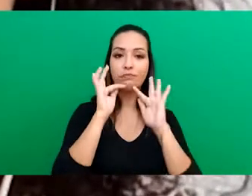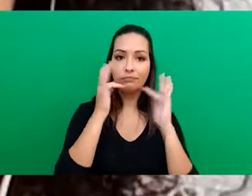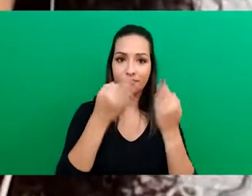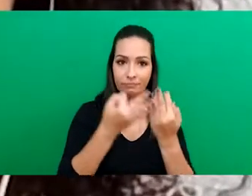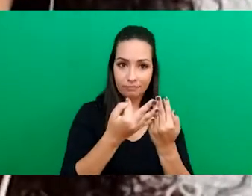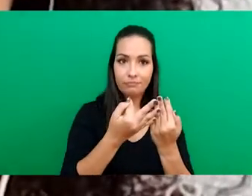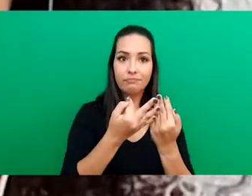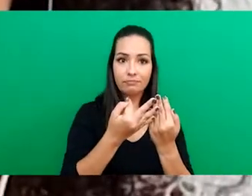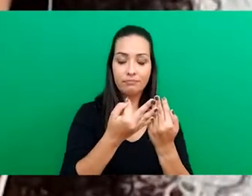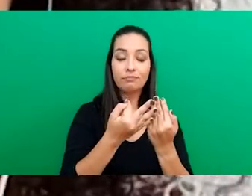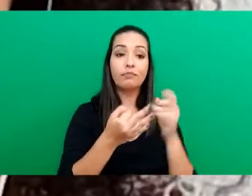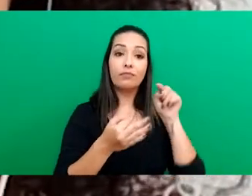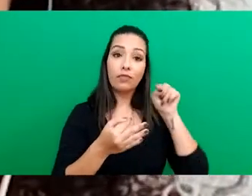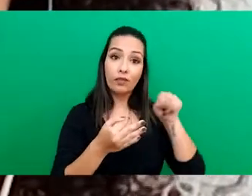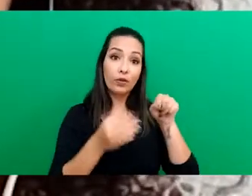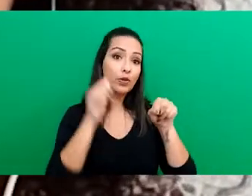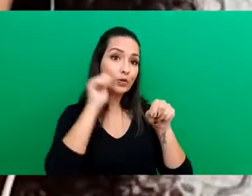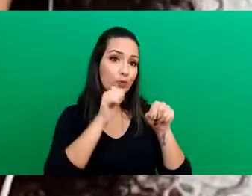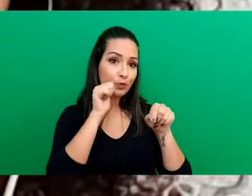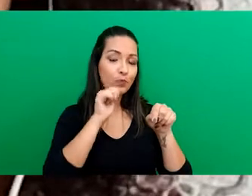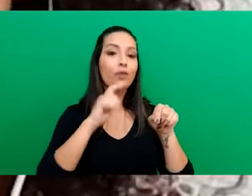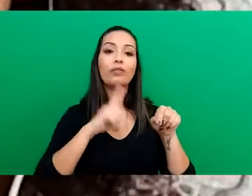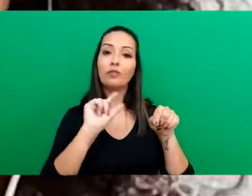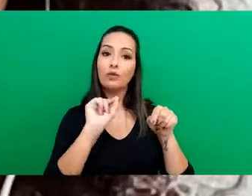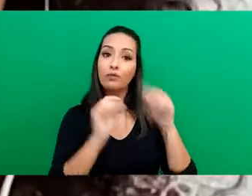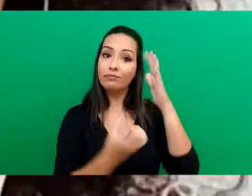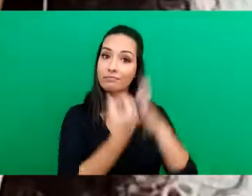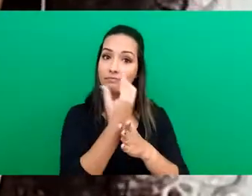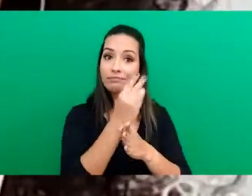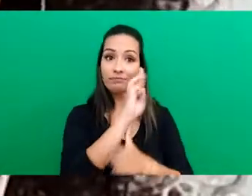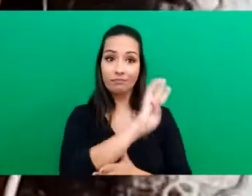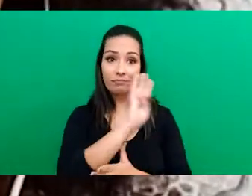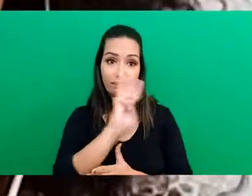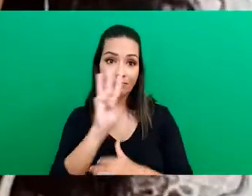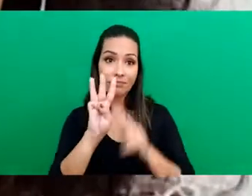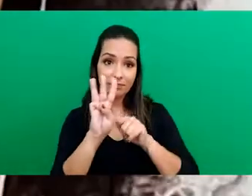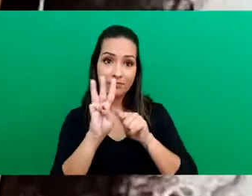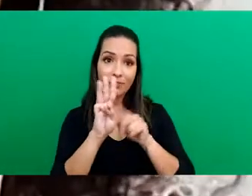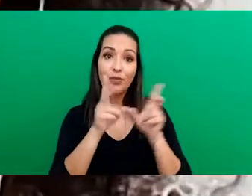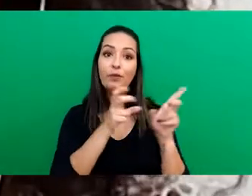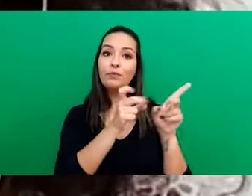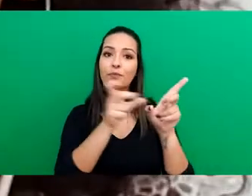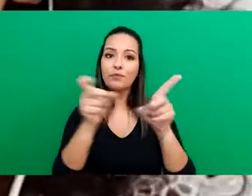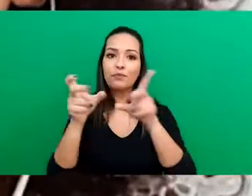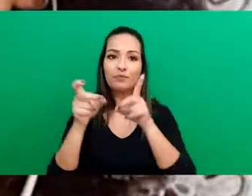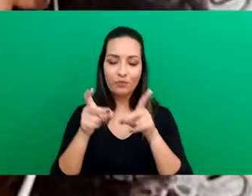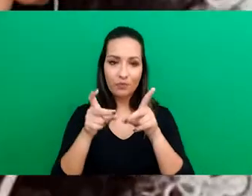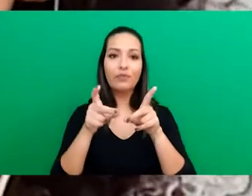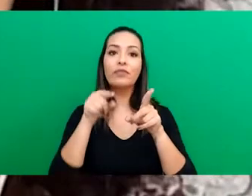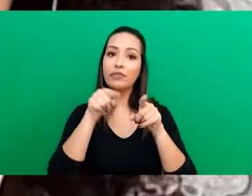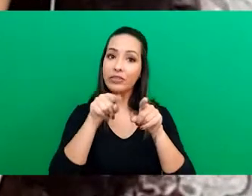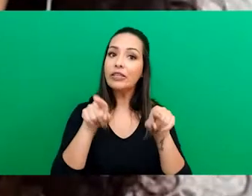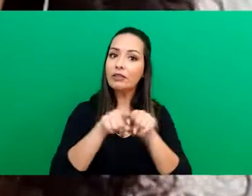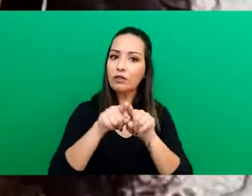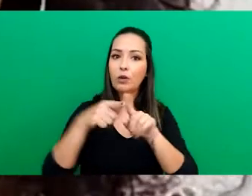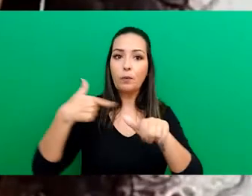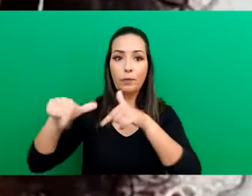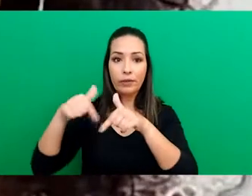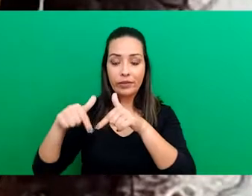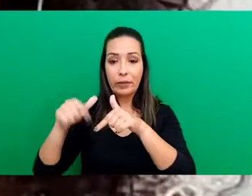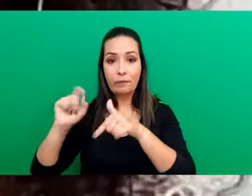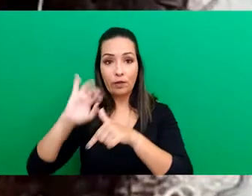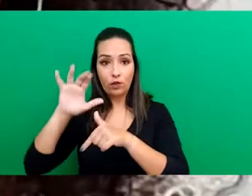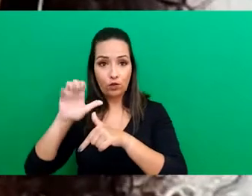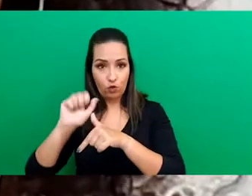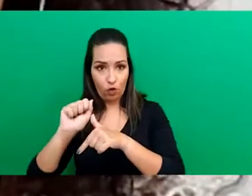fizeram um site para poder escoar os seus produtos e começaram a vender, trabalhar também.